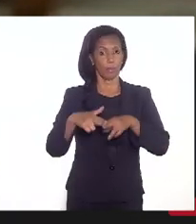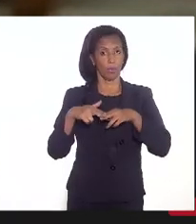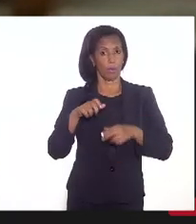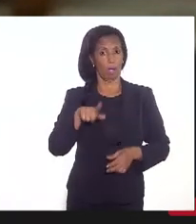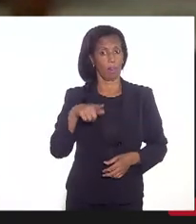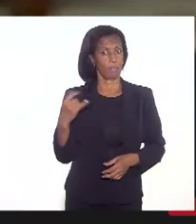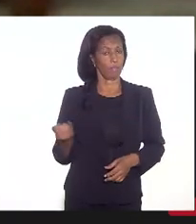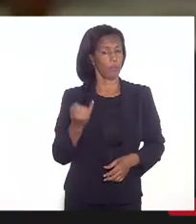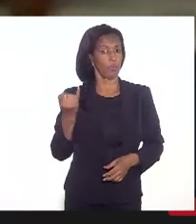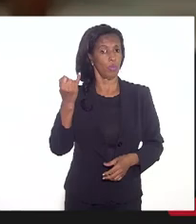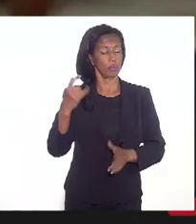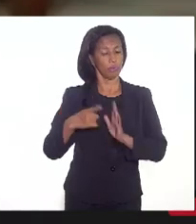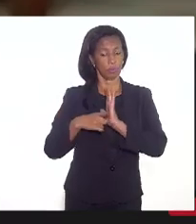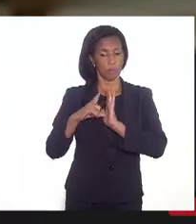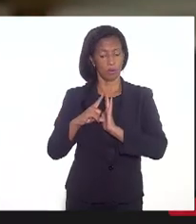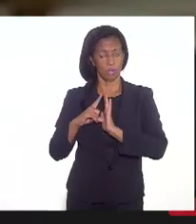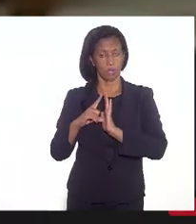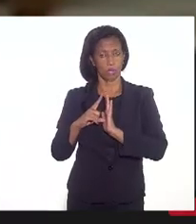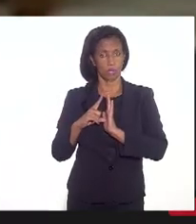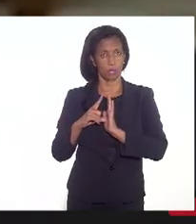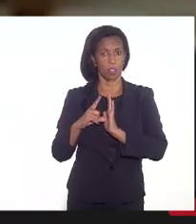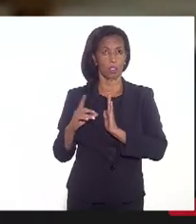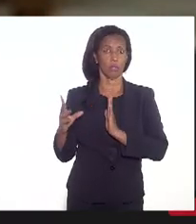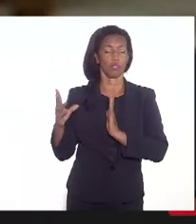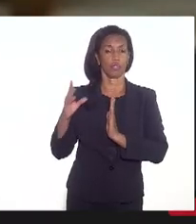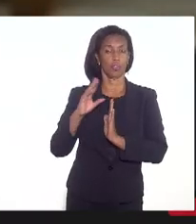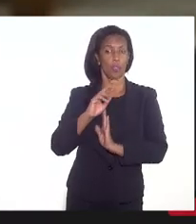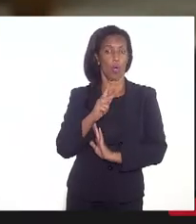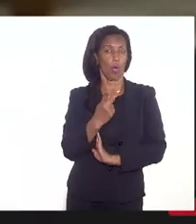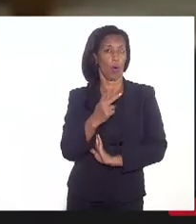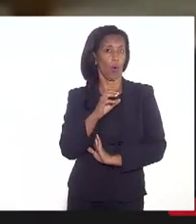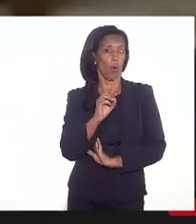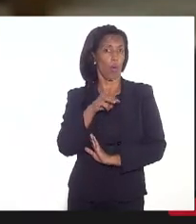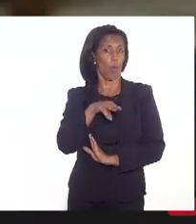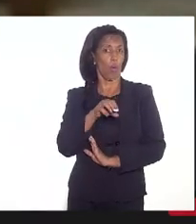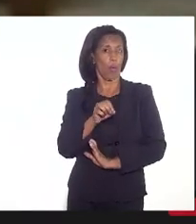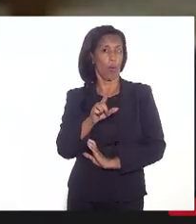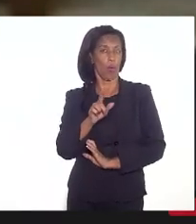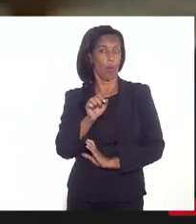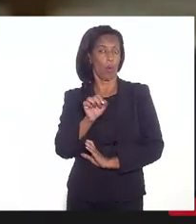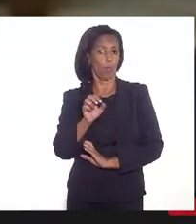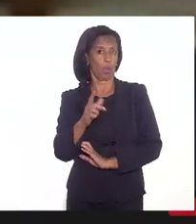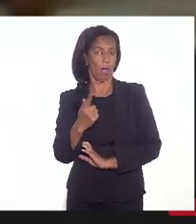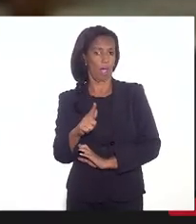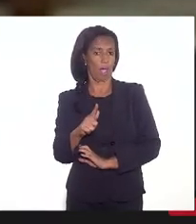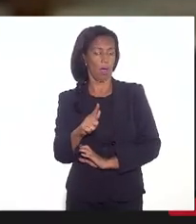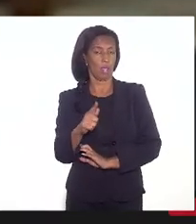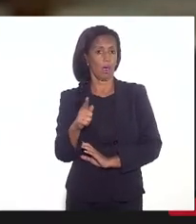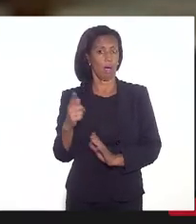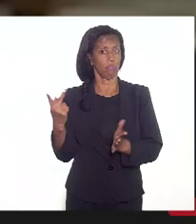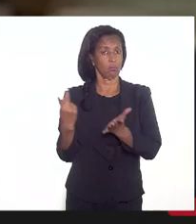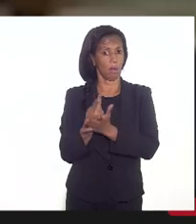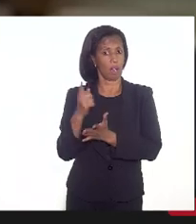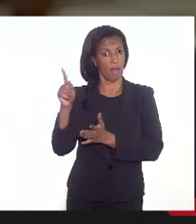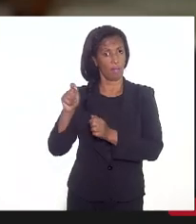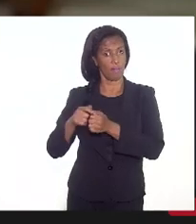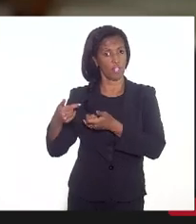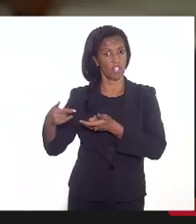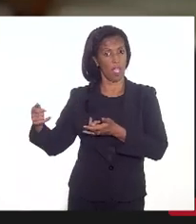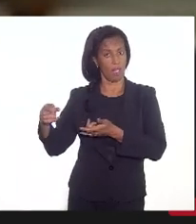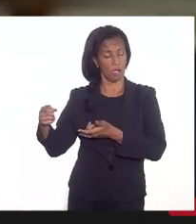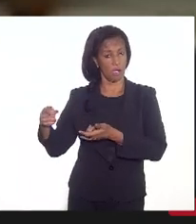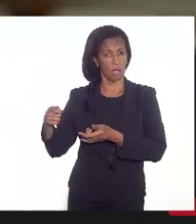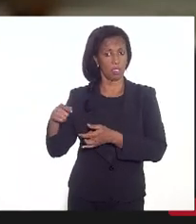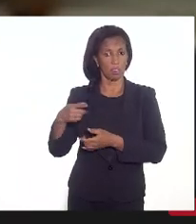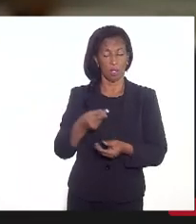importante antes da homologação e eles lá na hora eles fazem um cheque, ou seja, estão entregando o plano,